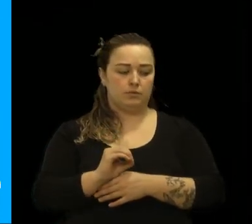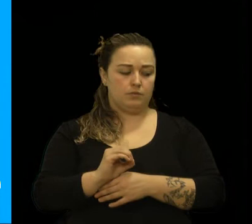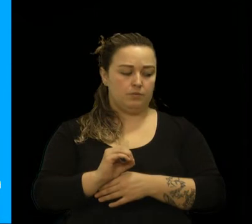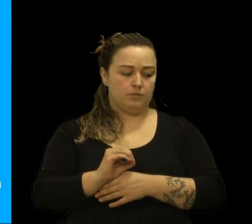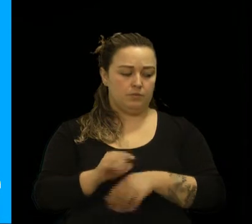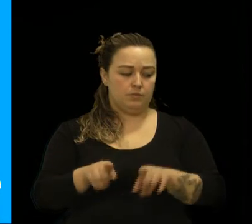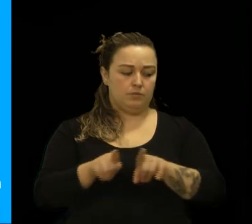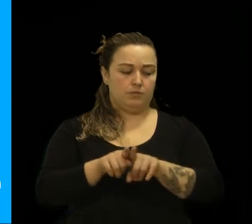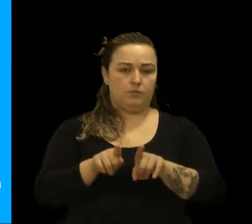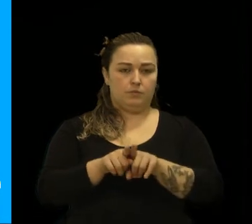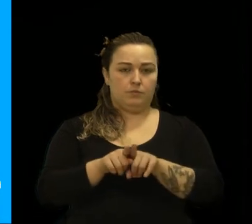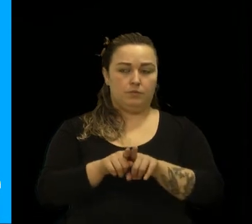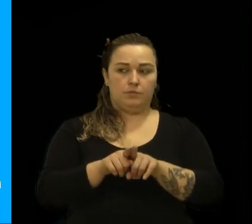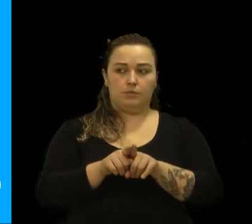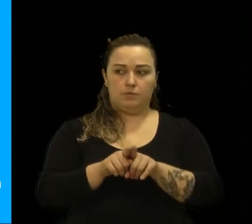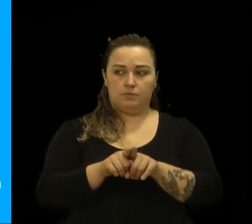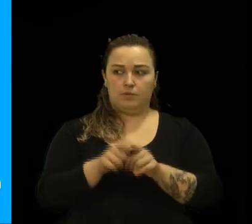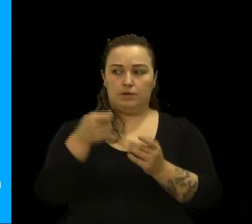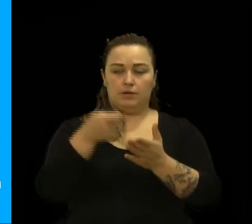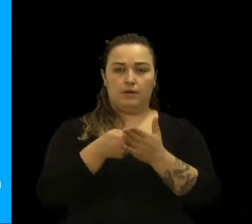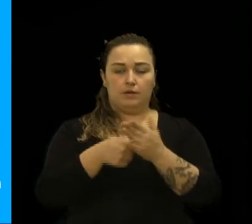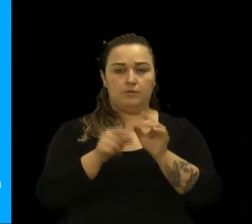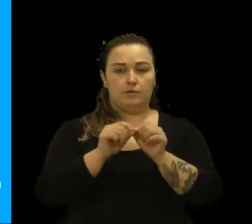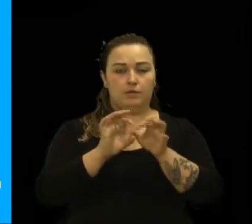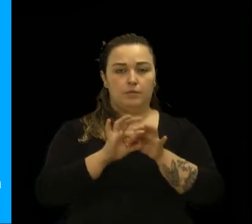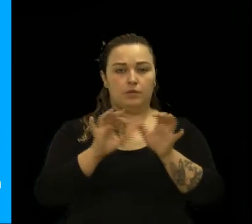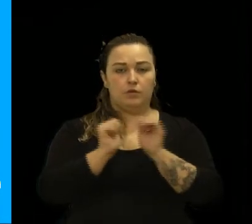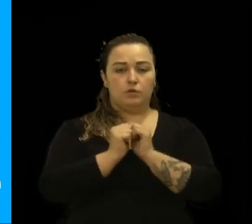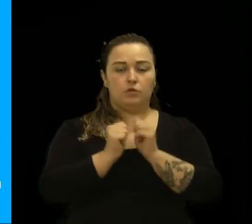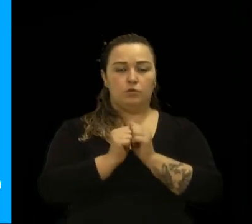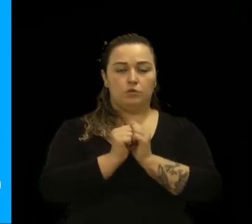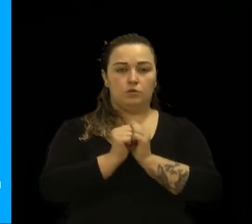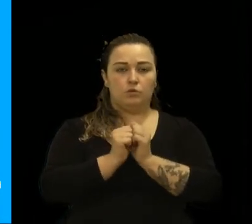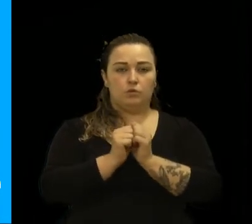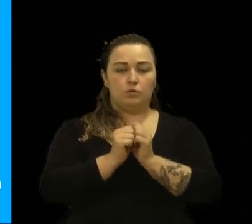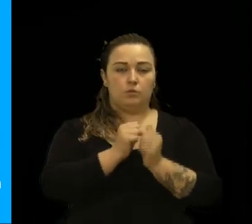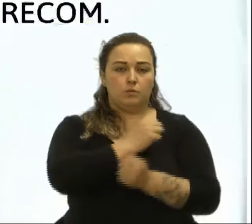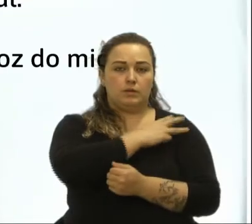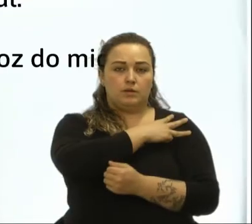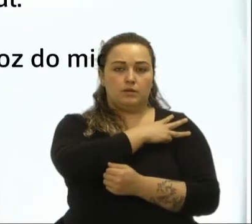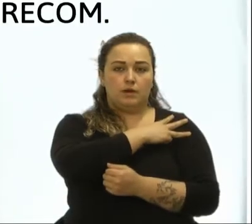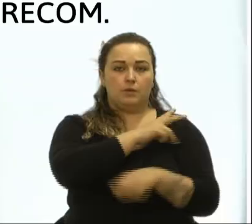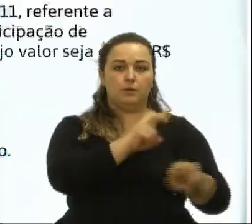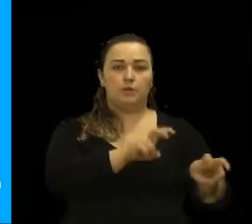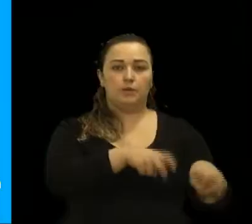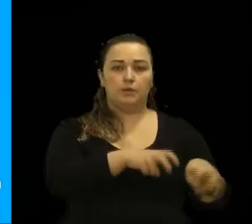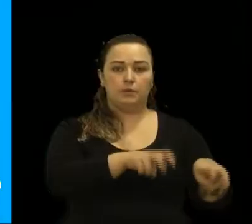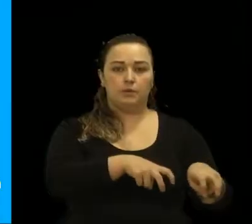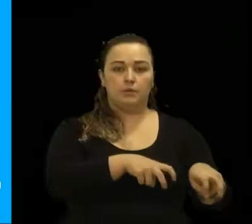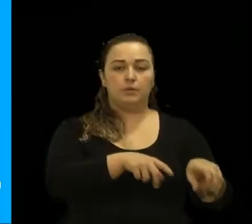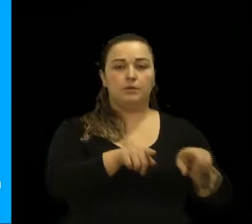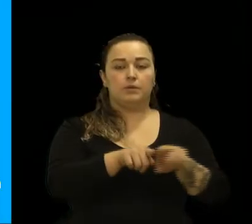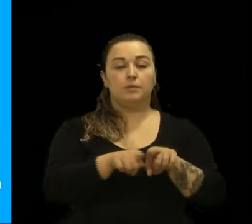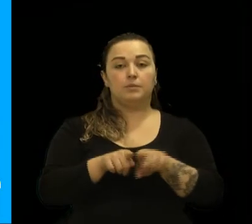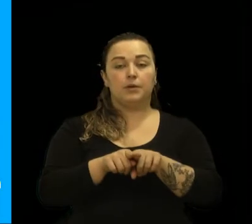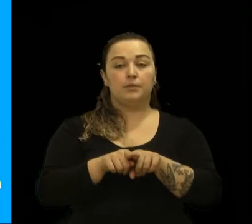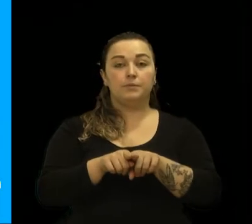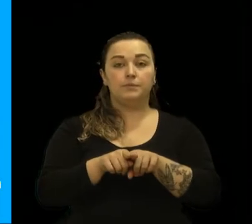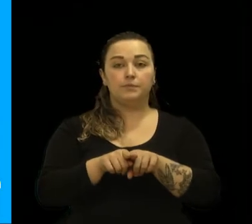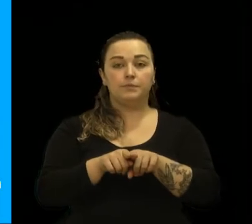tenta fazer a liberação dele junto ao Ministério da Agricultura e da Anvisa e a pressão das